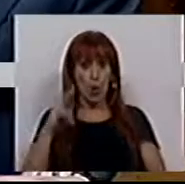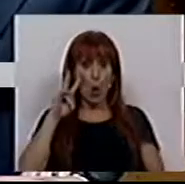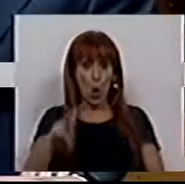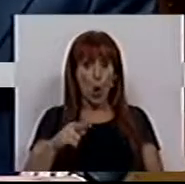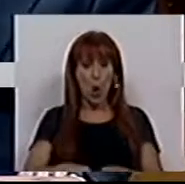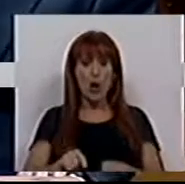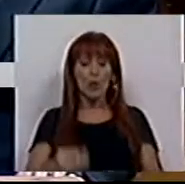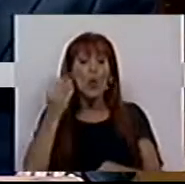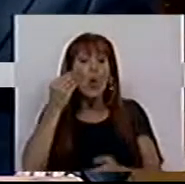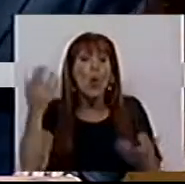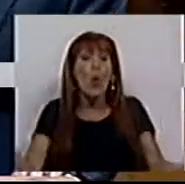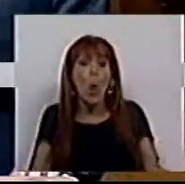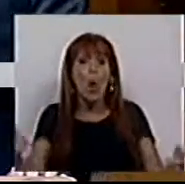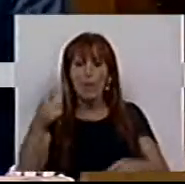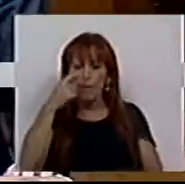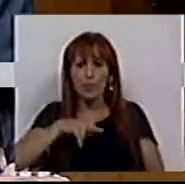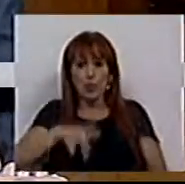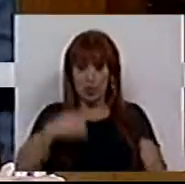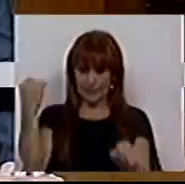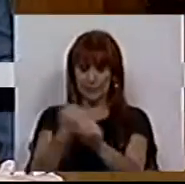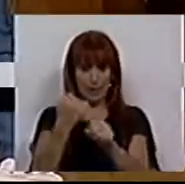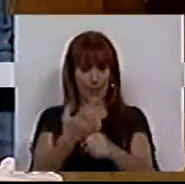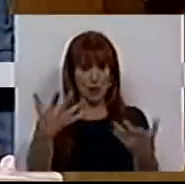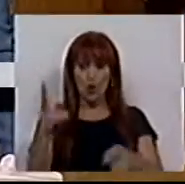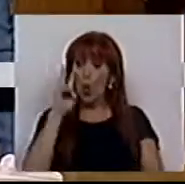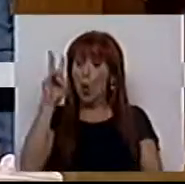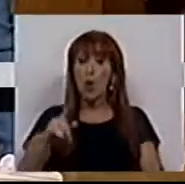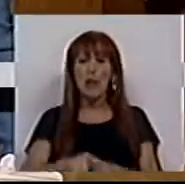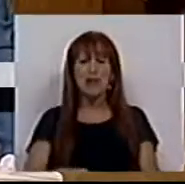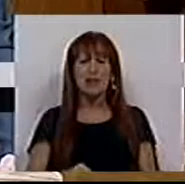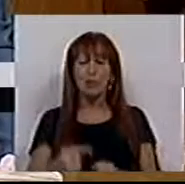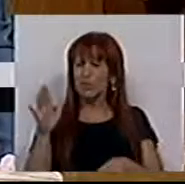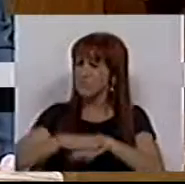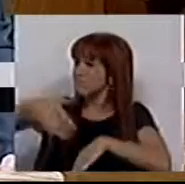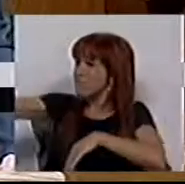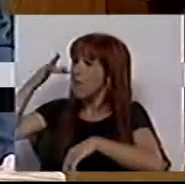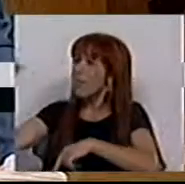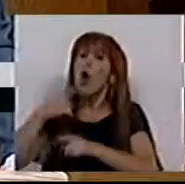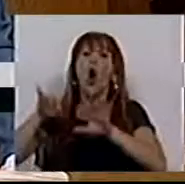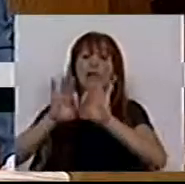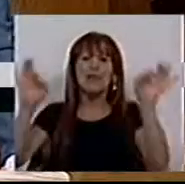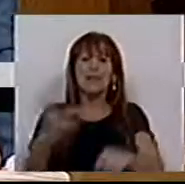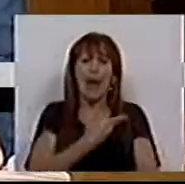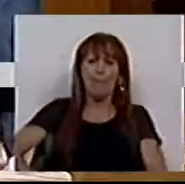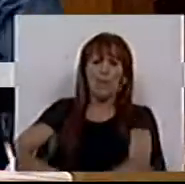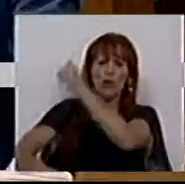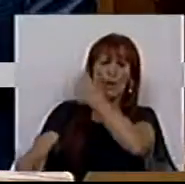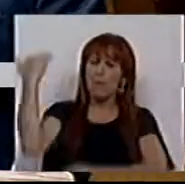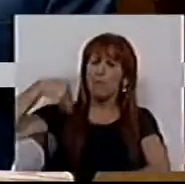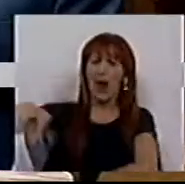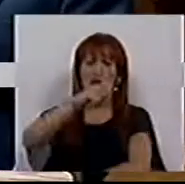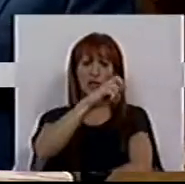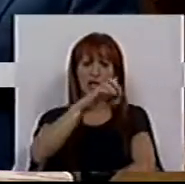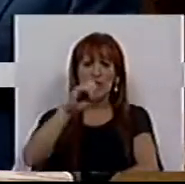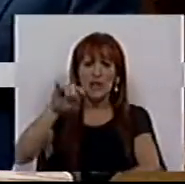olhamos para o estado dos portugueses que trabalham, olhamos para uma imigração que é o regresso ao passado de mais de